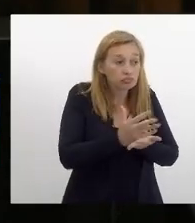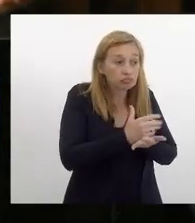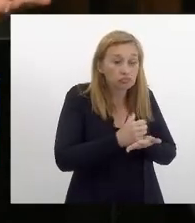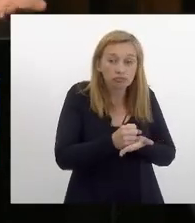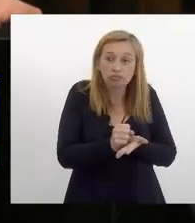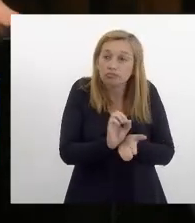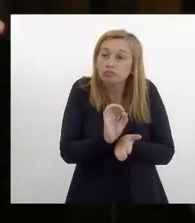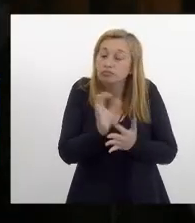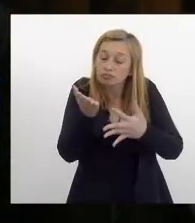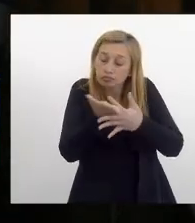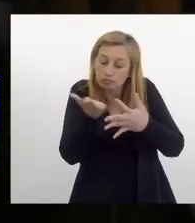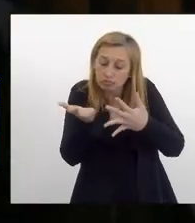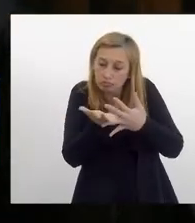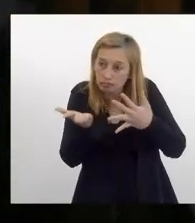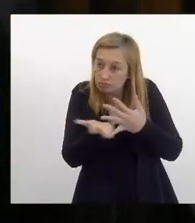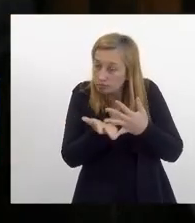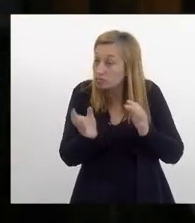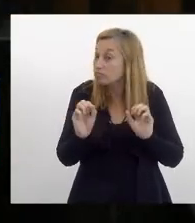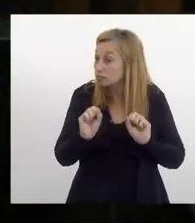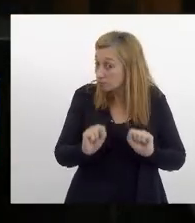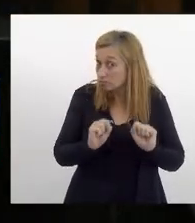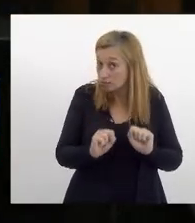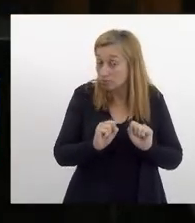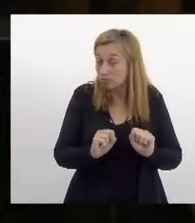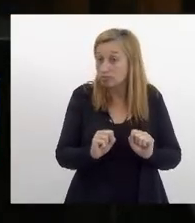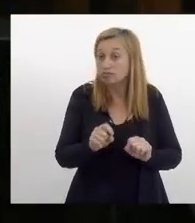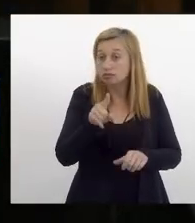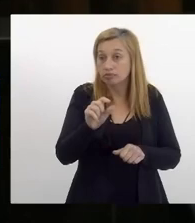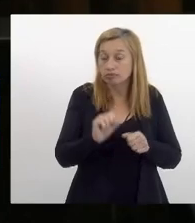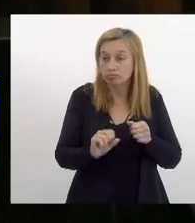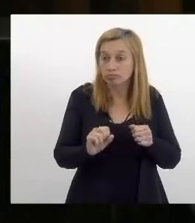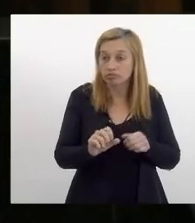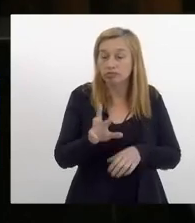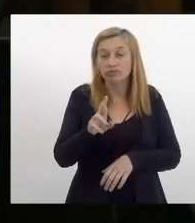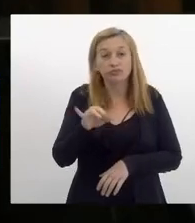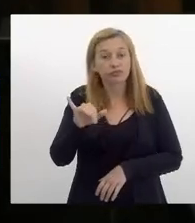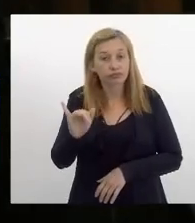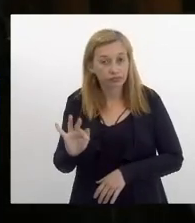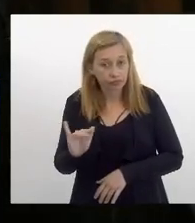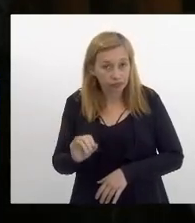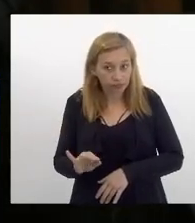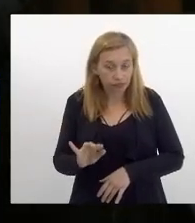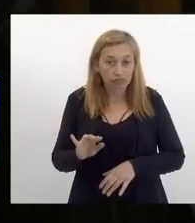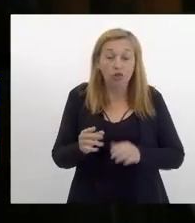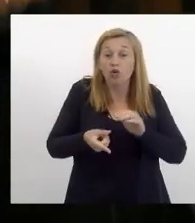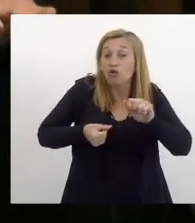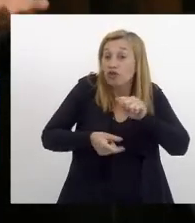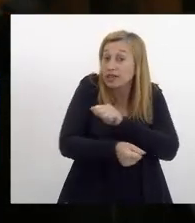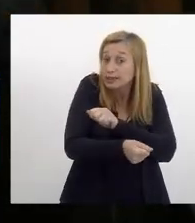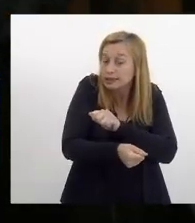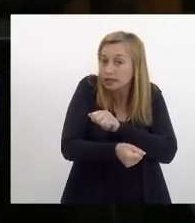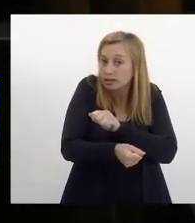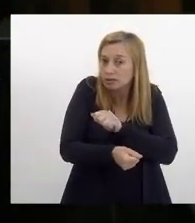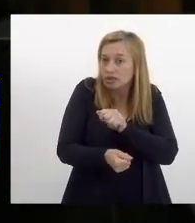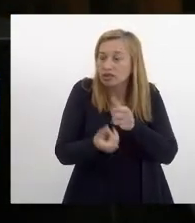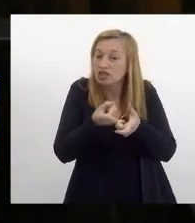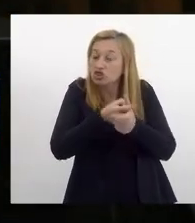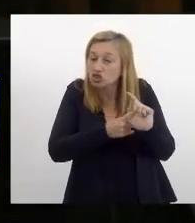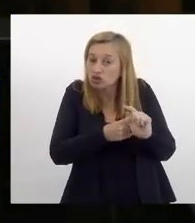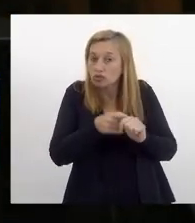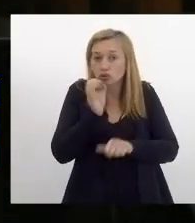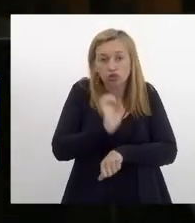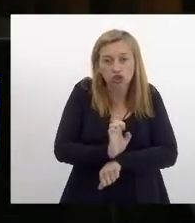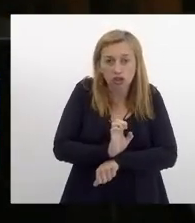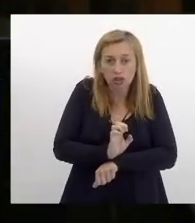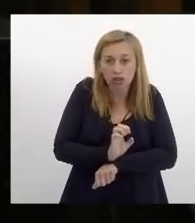forma parcelada quando você faz um refis um financiamento das dívidas do estado